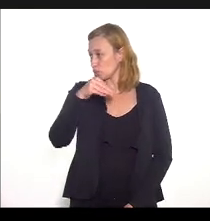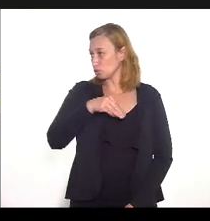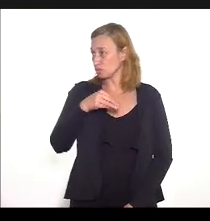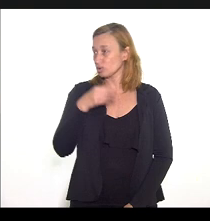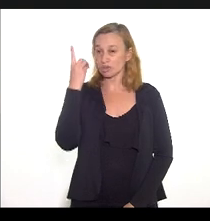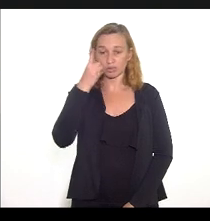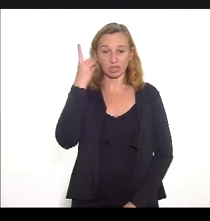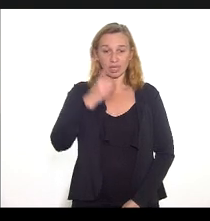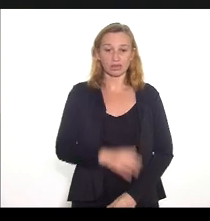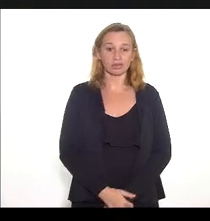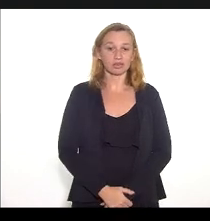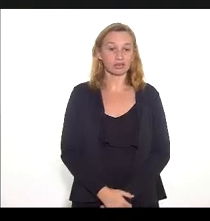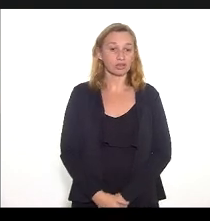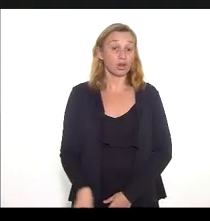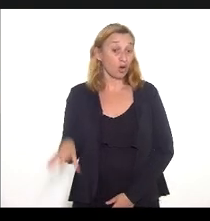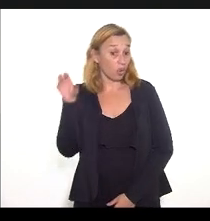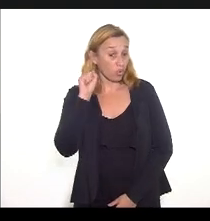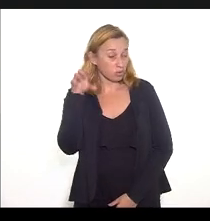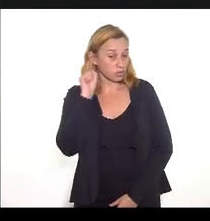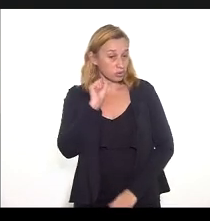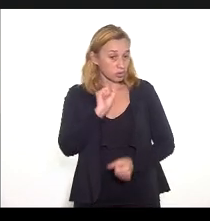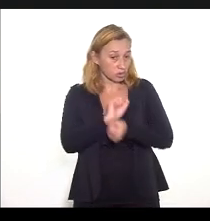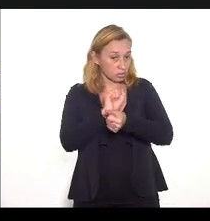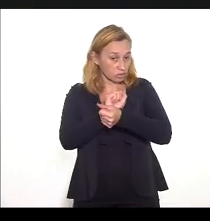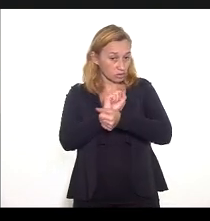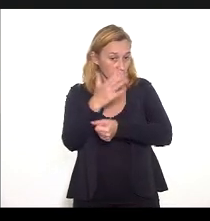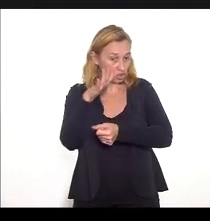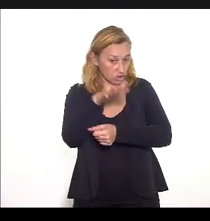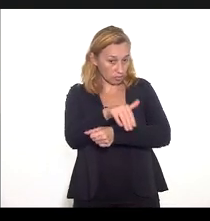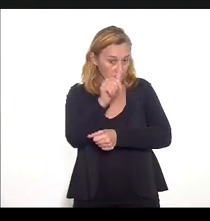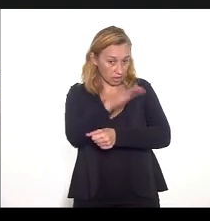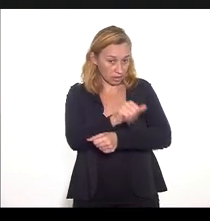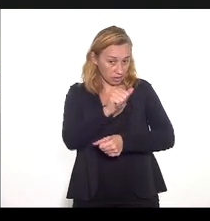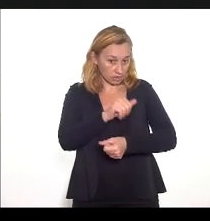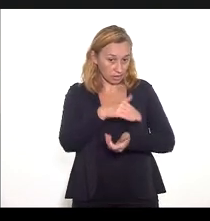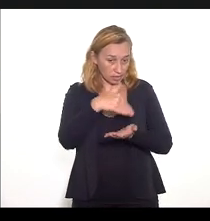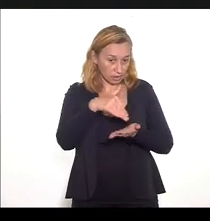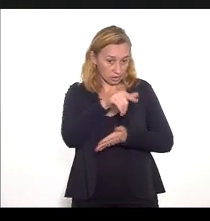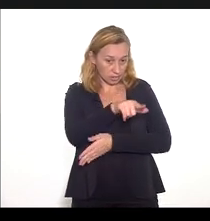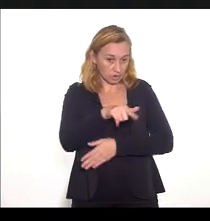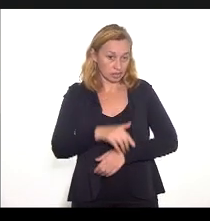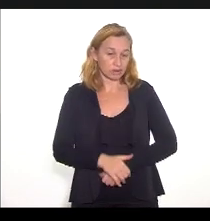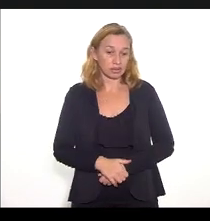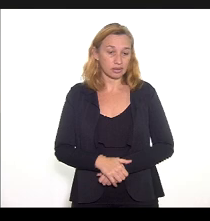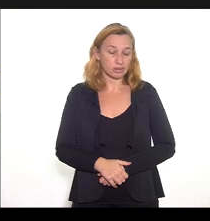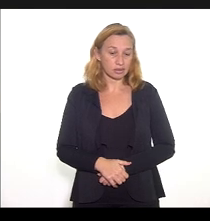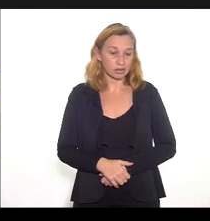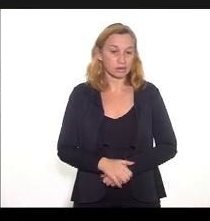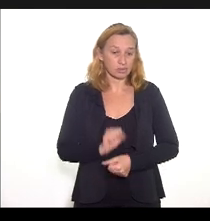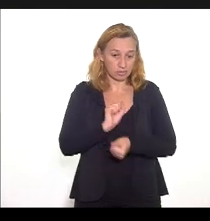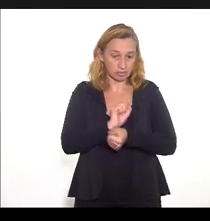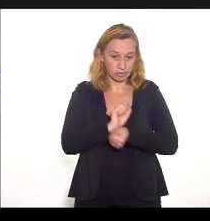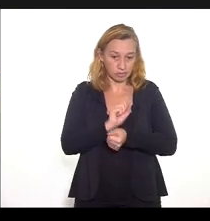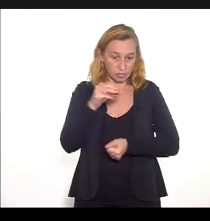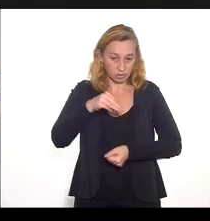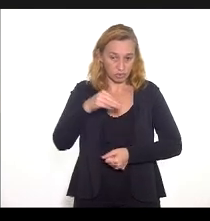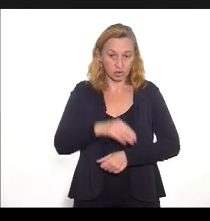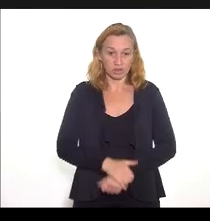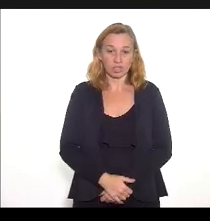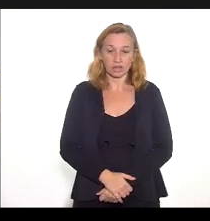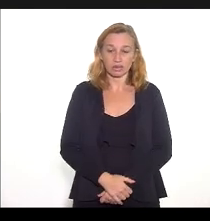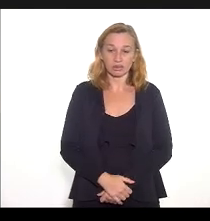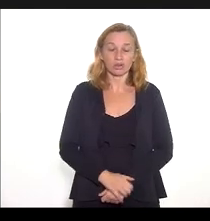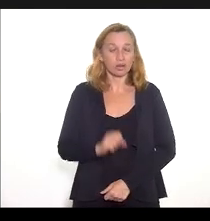Oi, estou te ouvindo. Eu vou só chamar a... Não, não Só um minuto, tá? Bom,